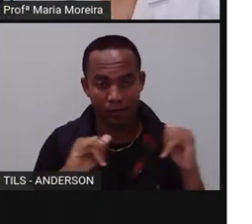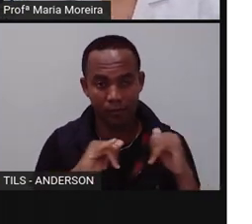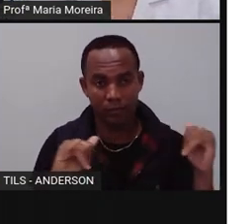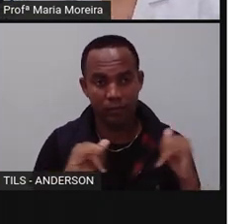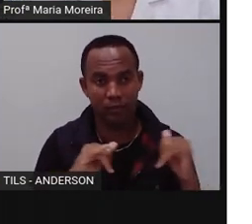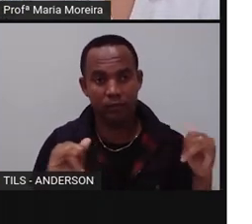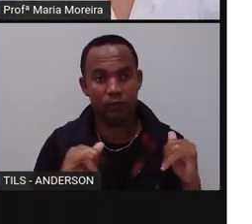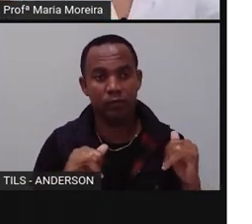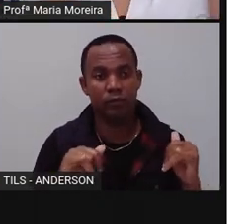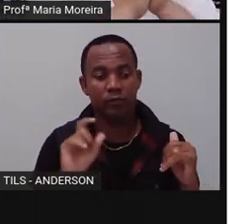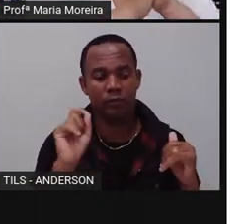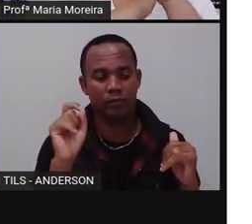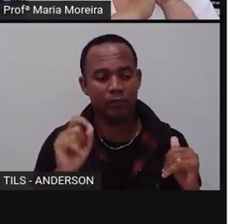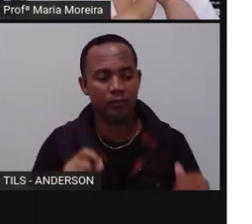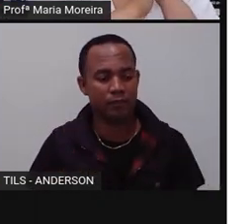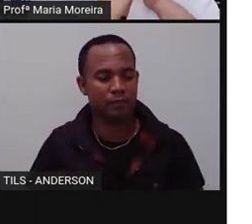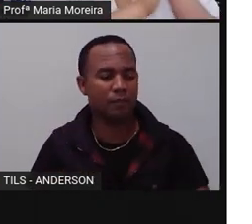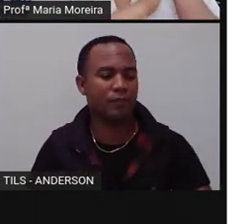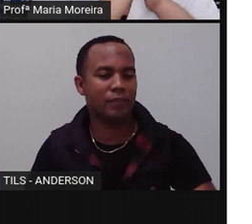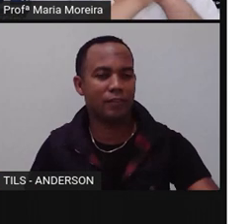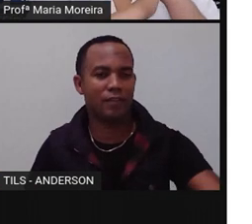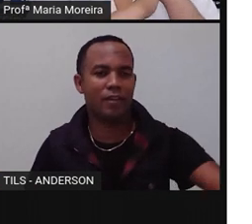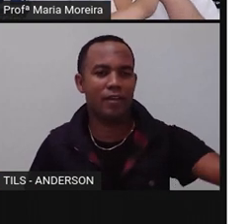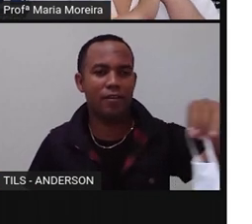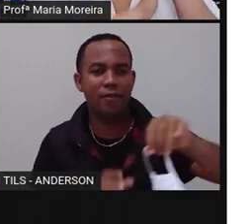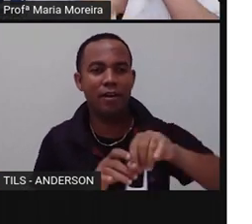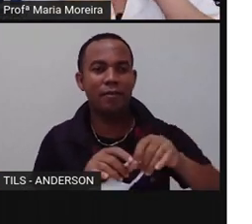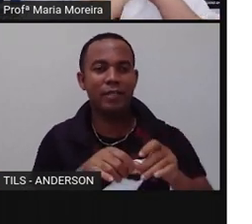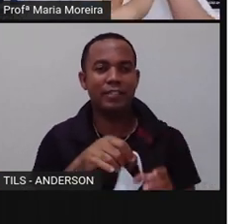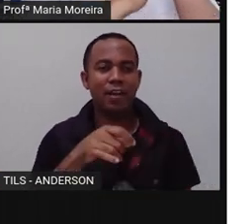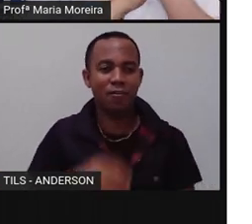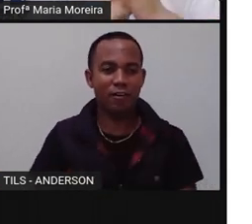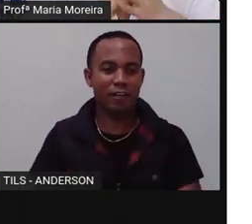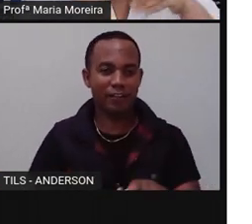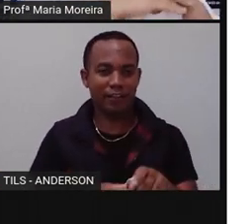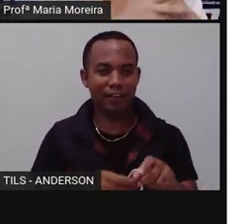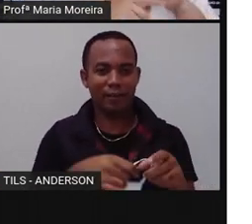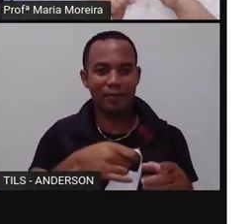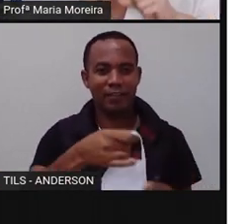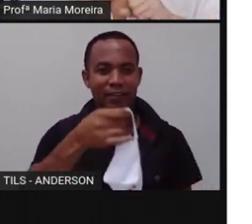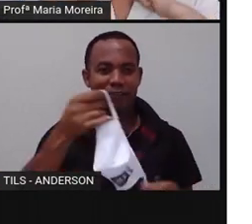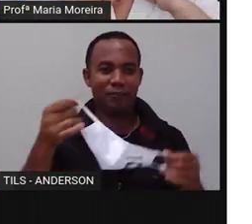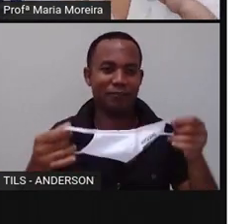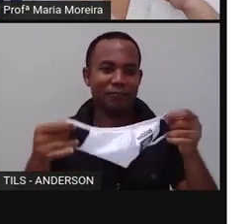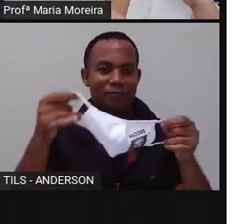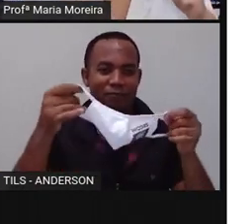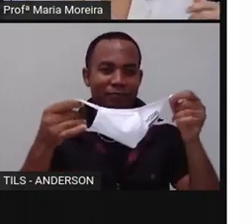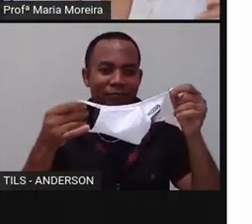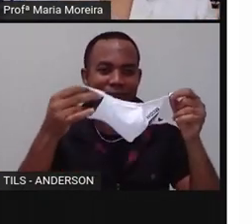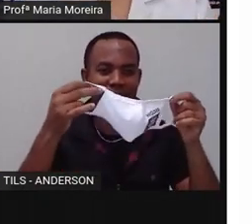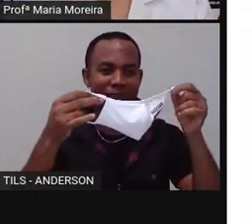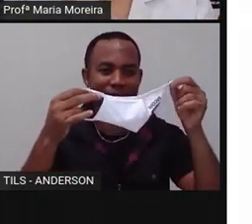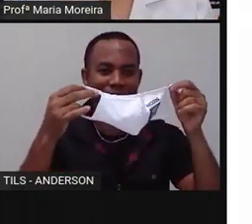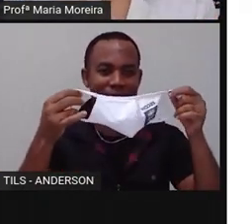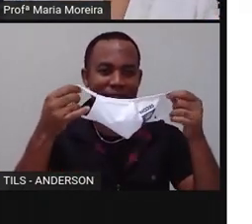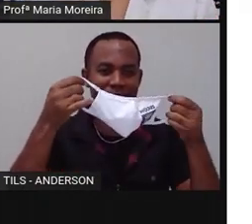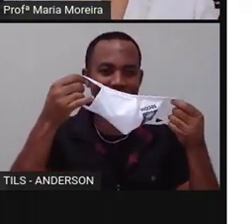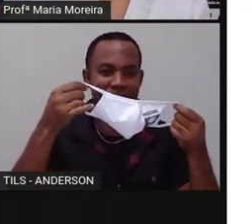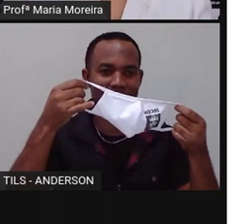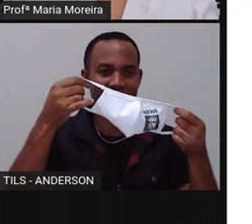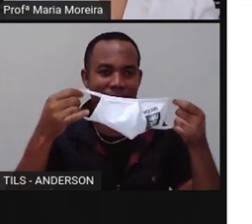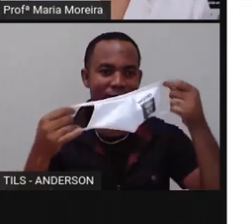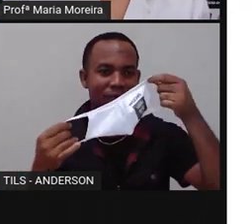pra vocês. Façam o quê? Lavem as mãos. Lava uma mão, lava a outra. Daqui a gente vai ser forró.